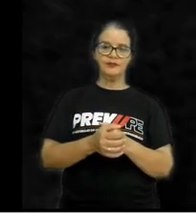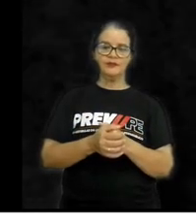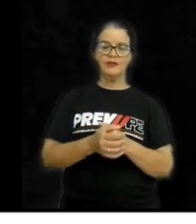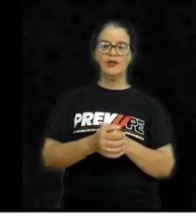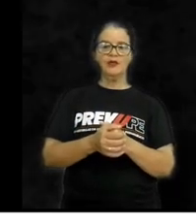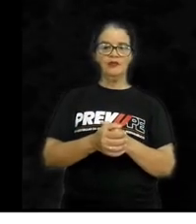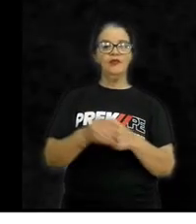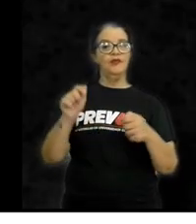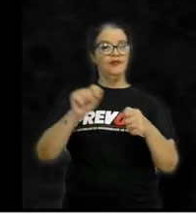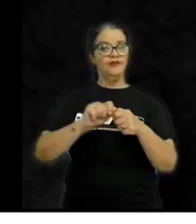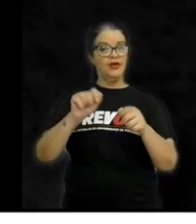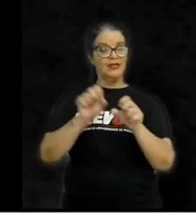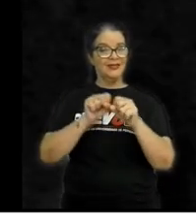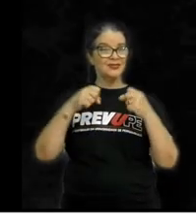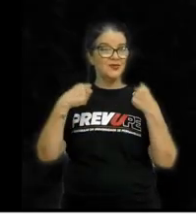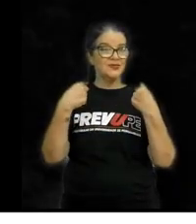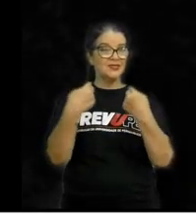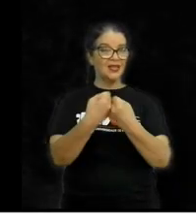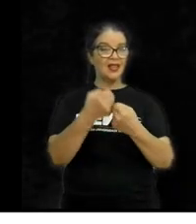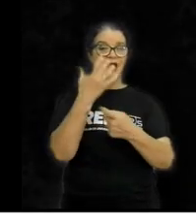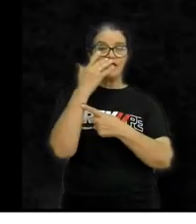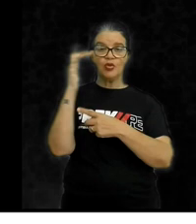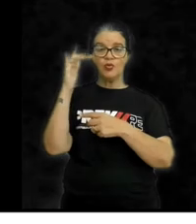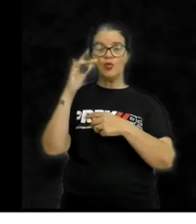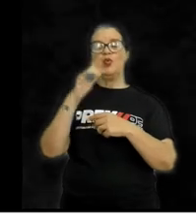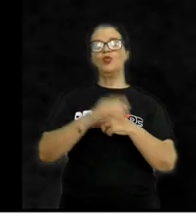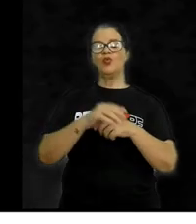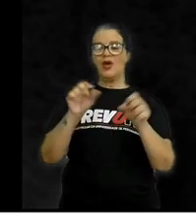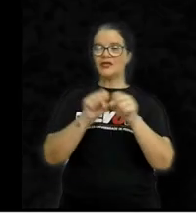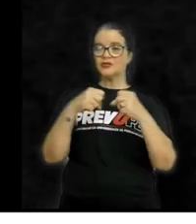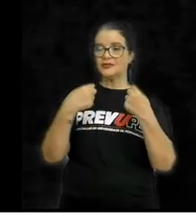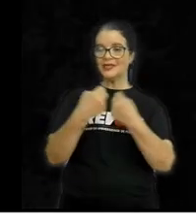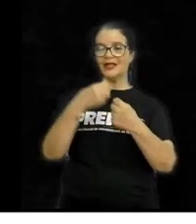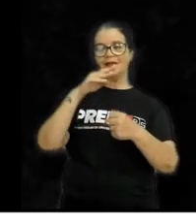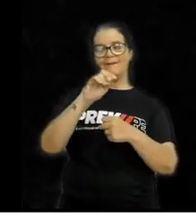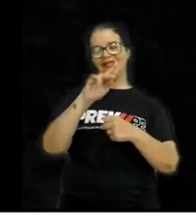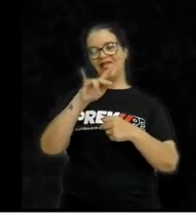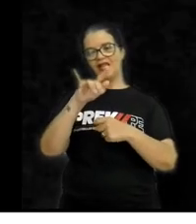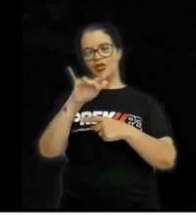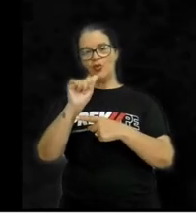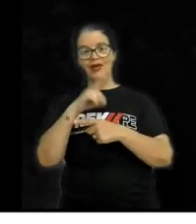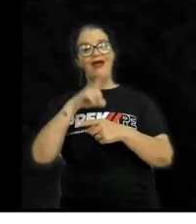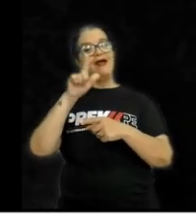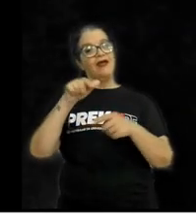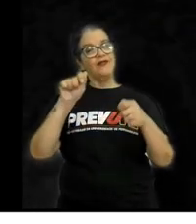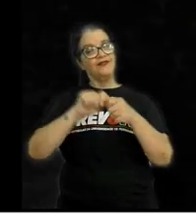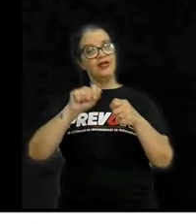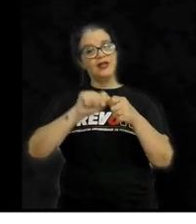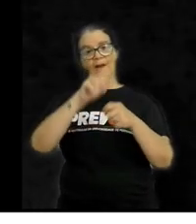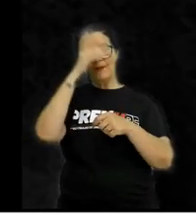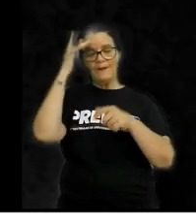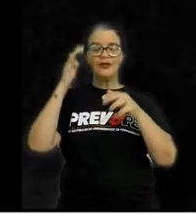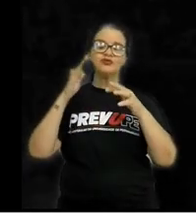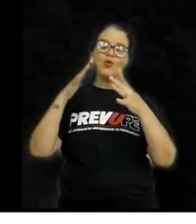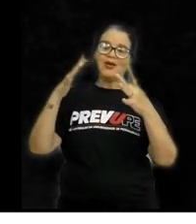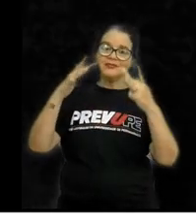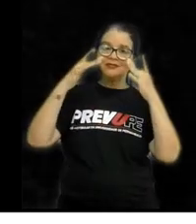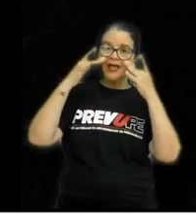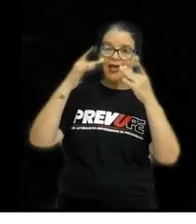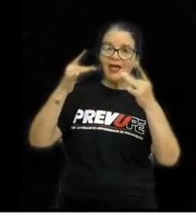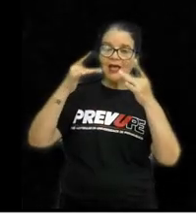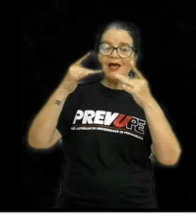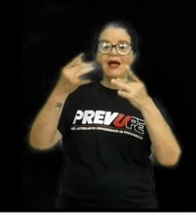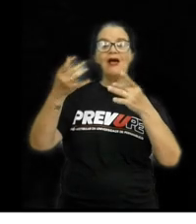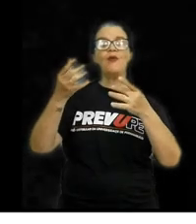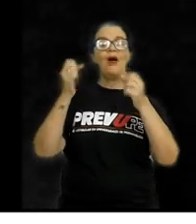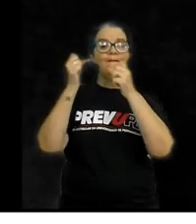Formada a sociedade do ouro, a sociedade mineradora, era formada por pessoas atraídas pela possibilidade de